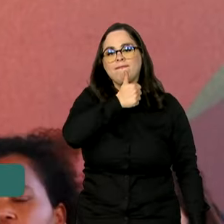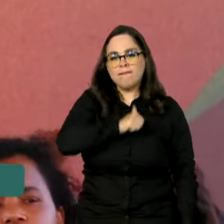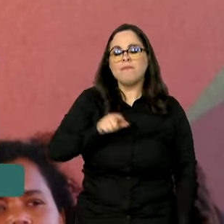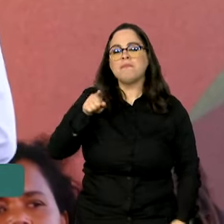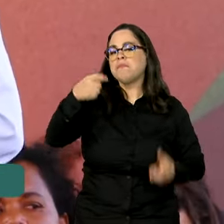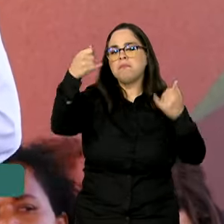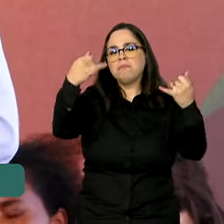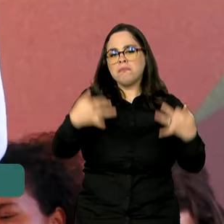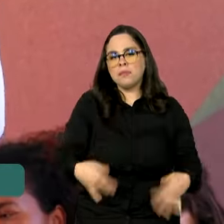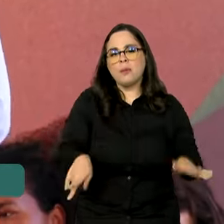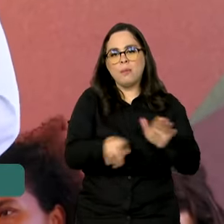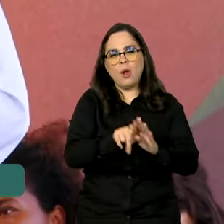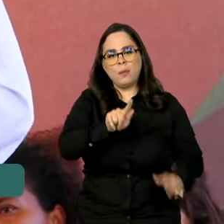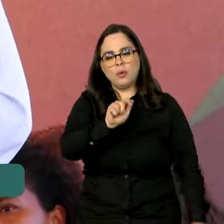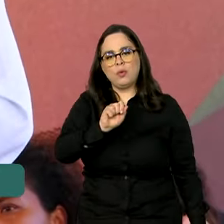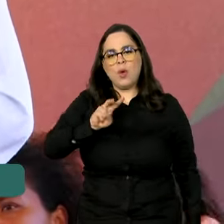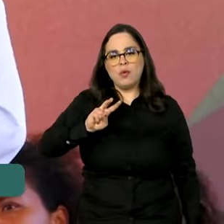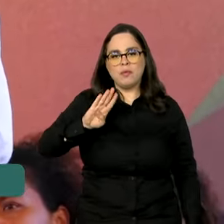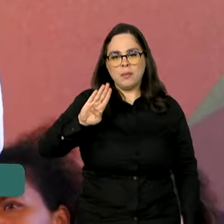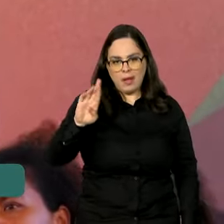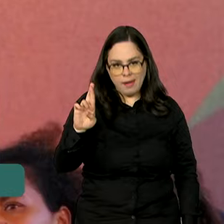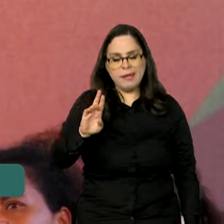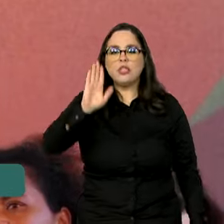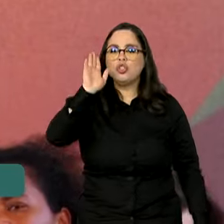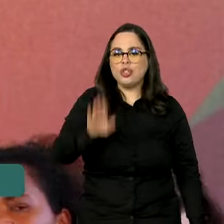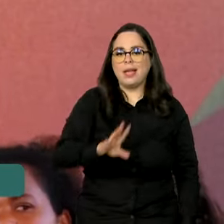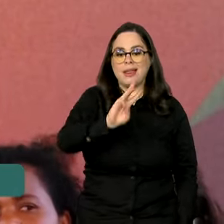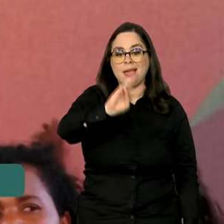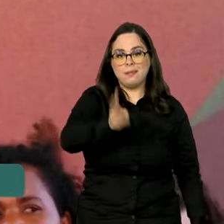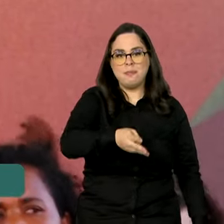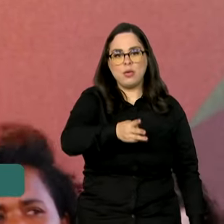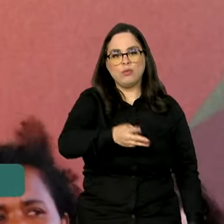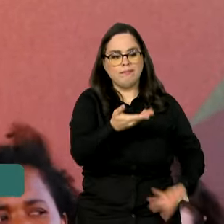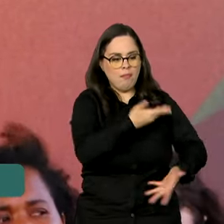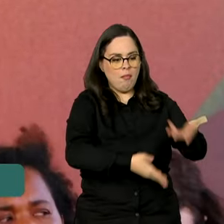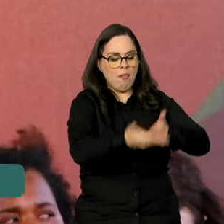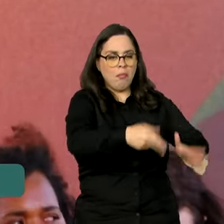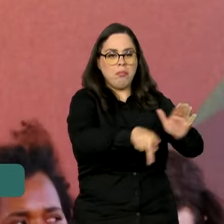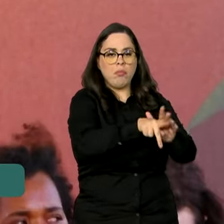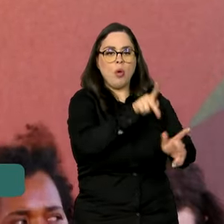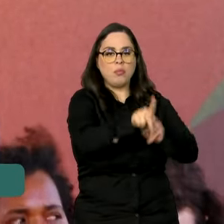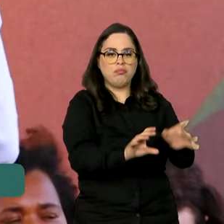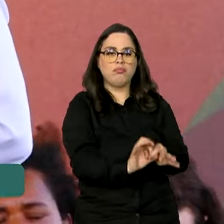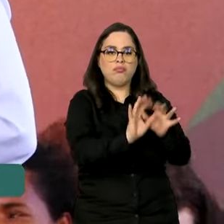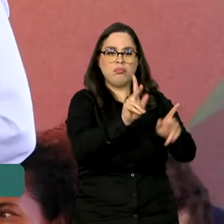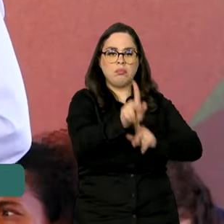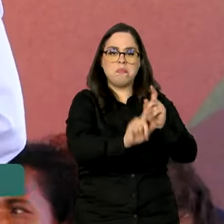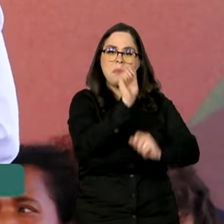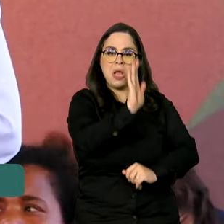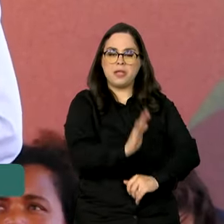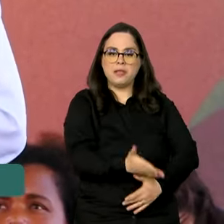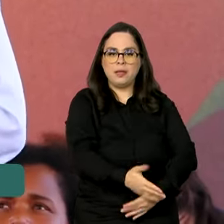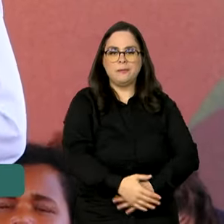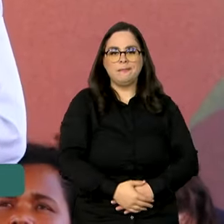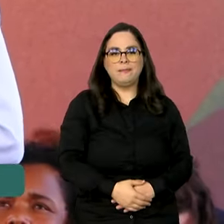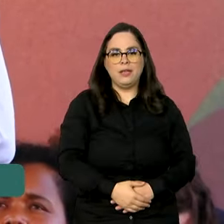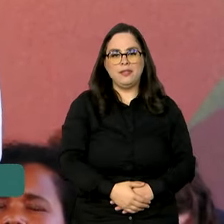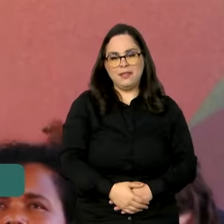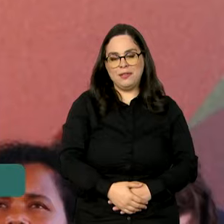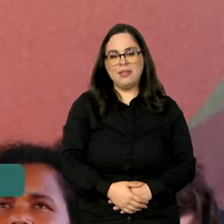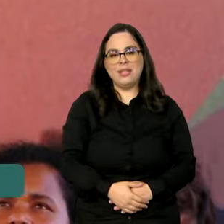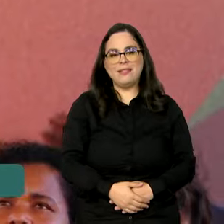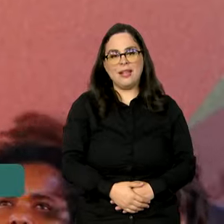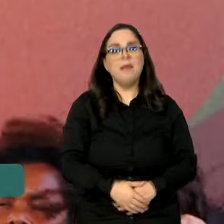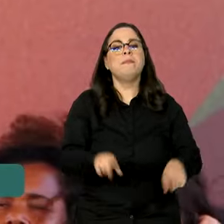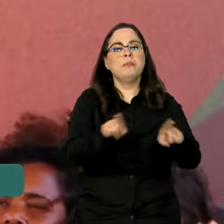através do nosso Gov.br. Hoje mais de 3 mil serviços disponíveis para o povo brasileiro. E essa inclusão digital